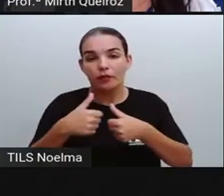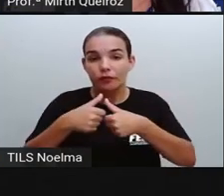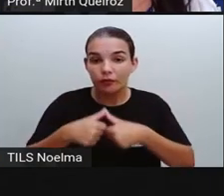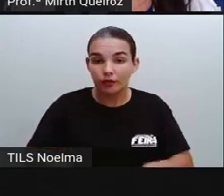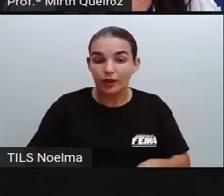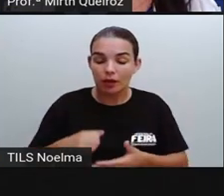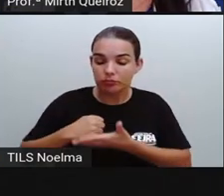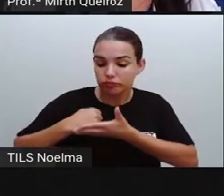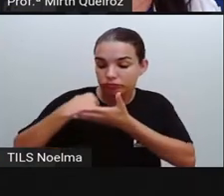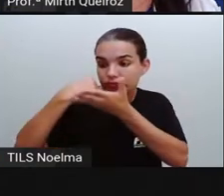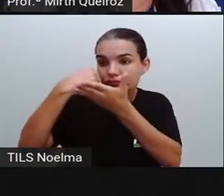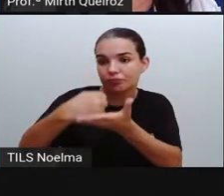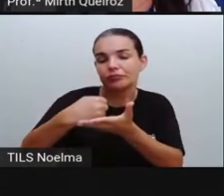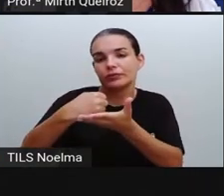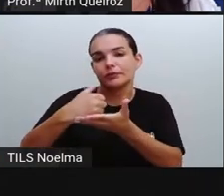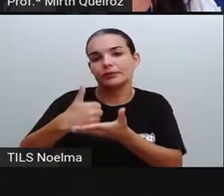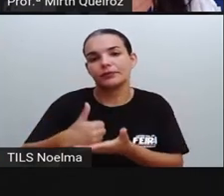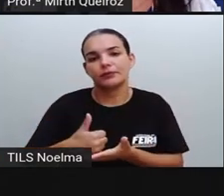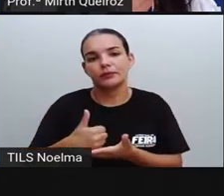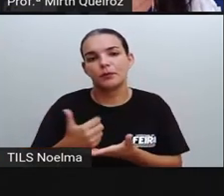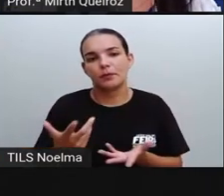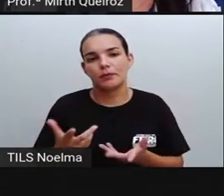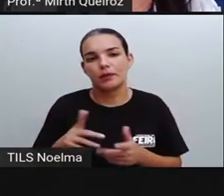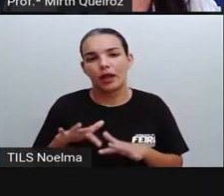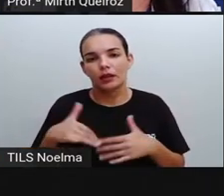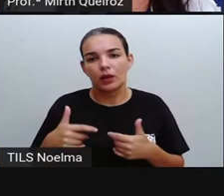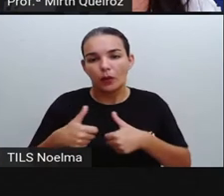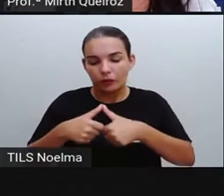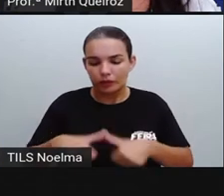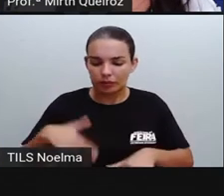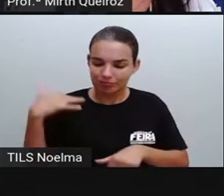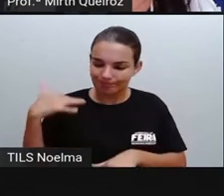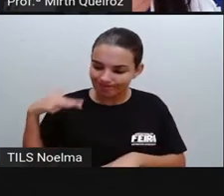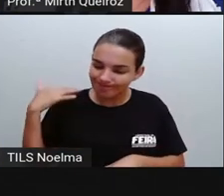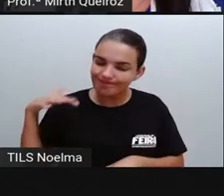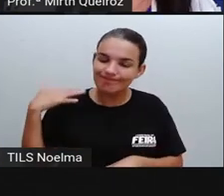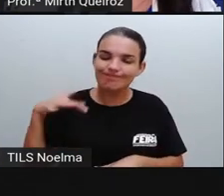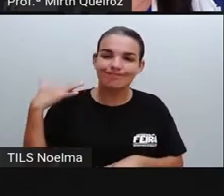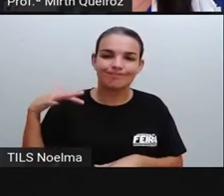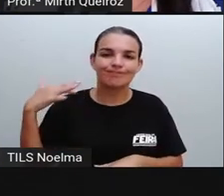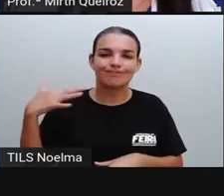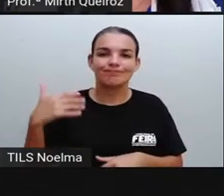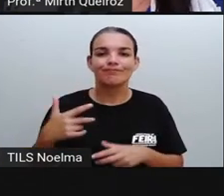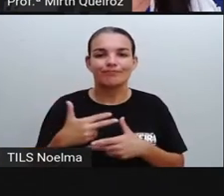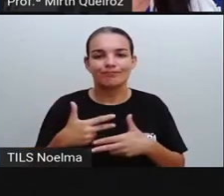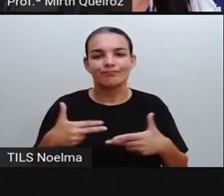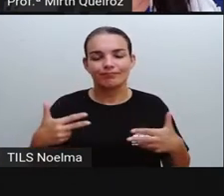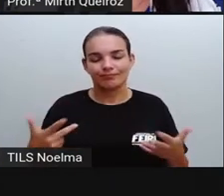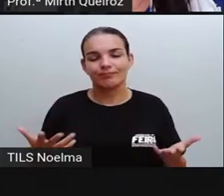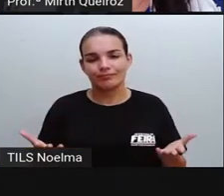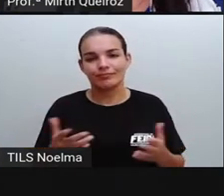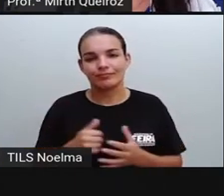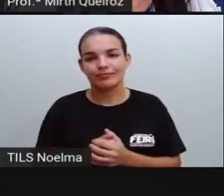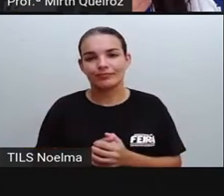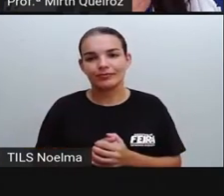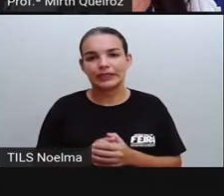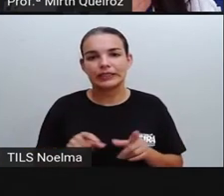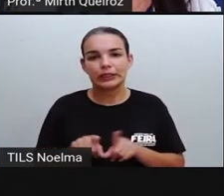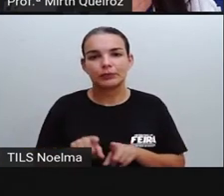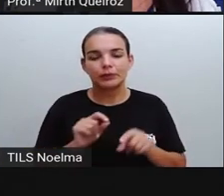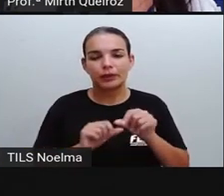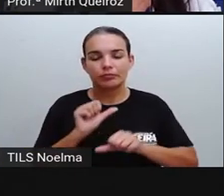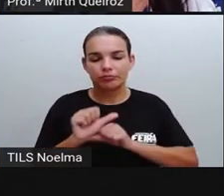primários, né? E com isso, possivelmente, o produto final, que é aquele transformado,